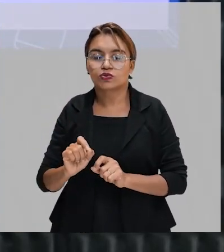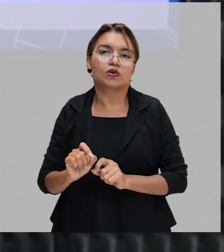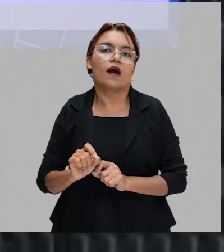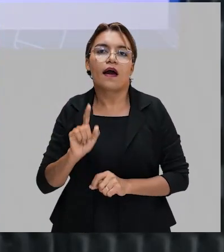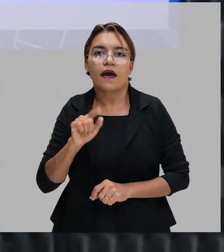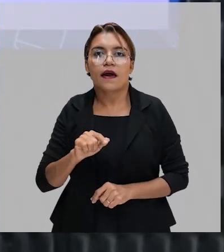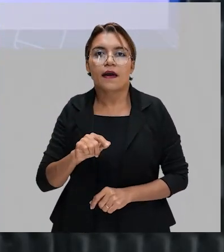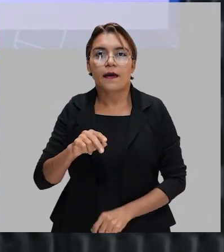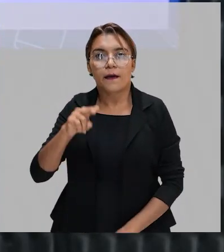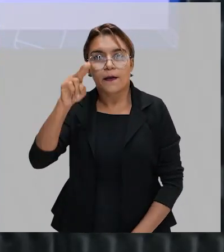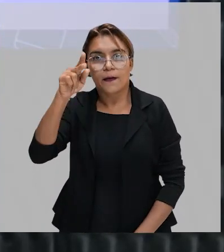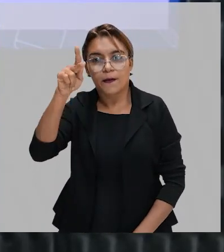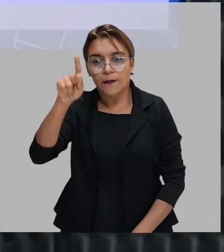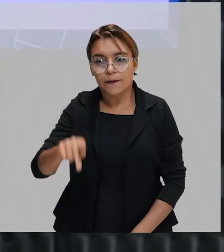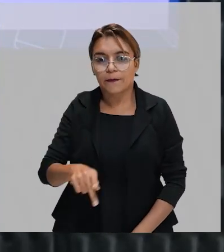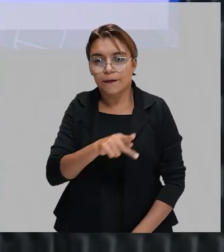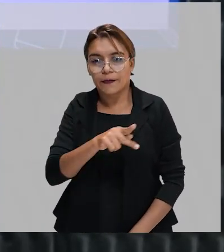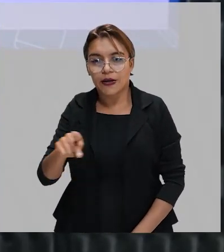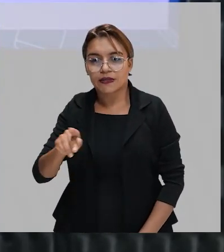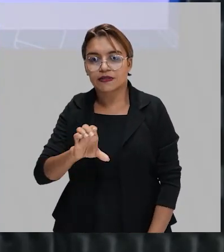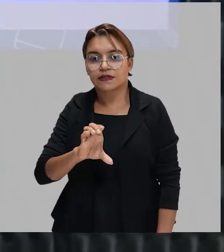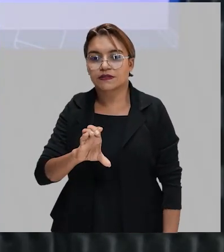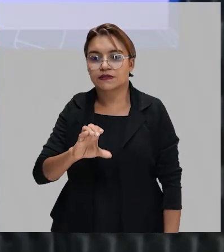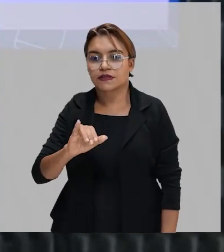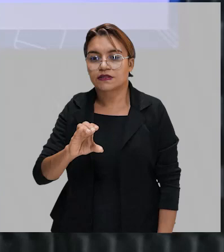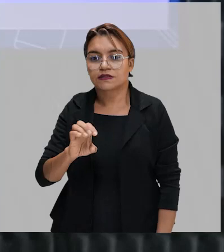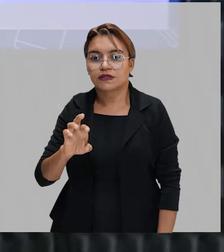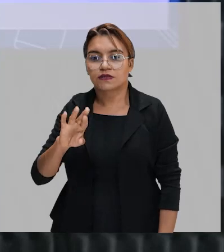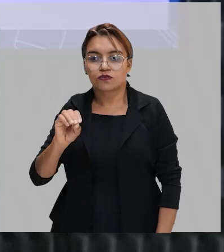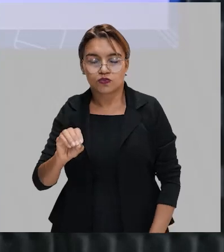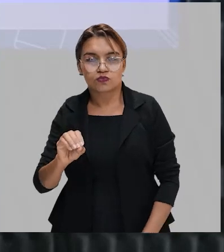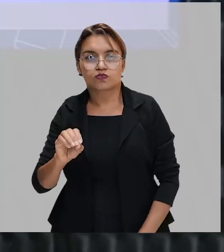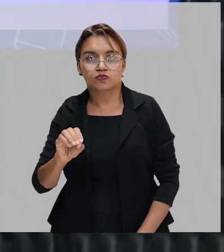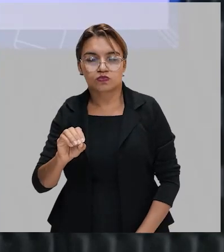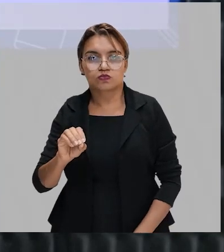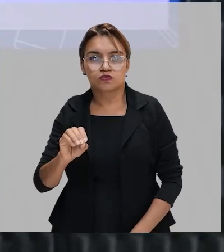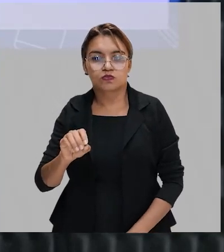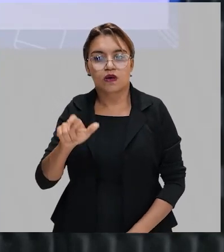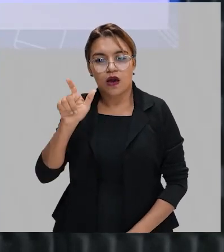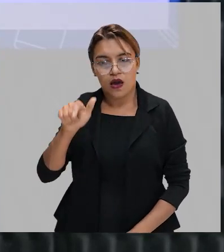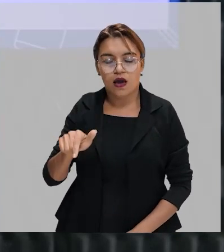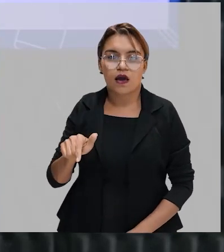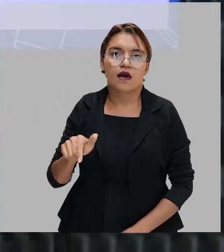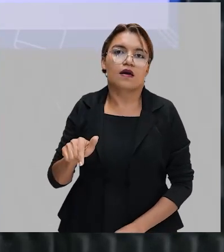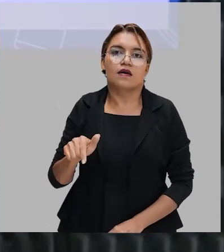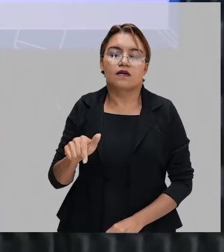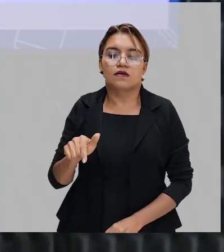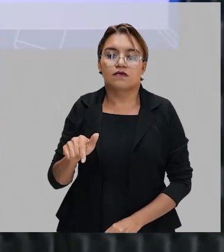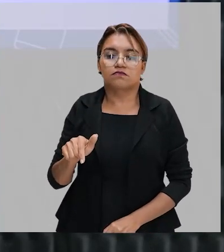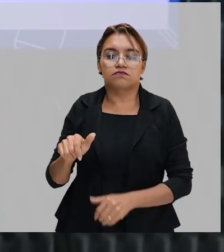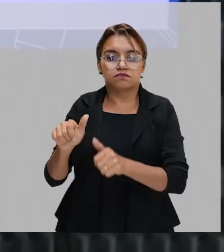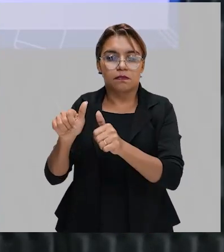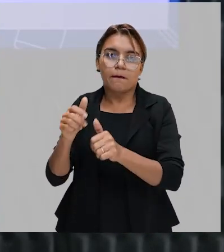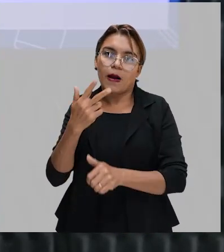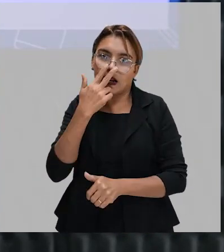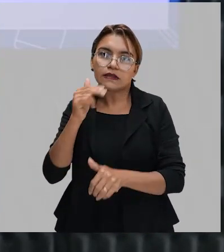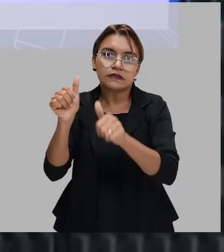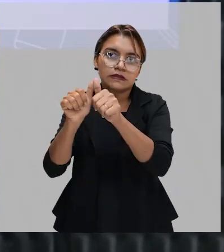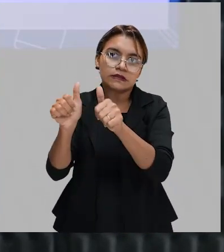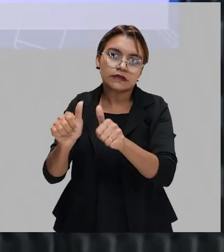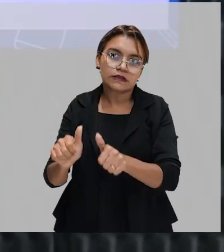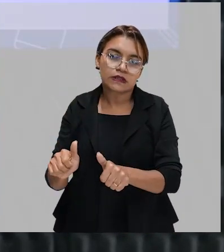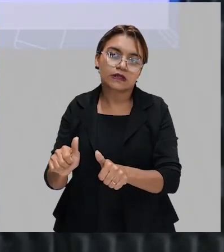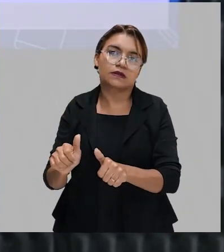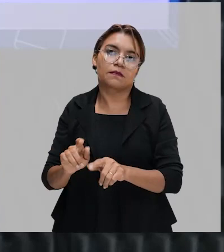Cícero. Cultuado por muitas pessoas, né? Como o santo, né? Só que me